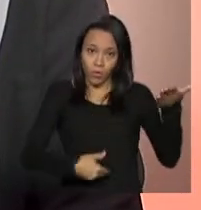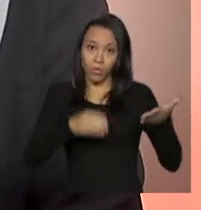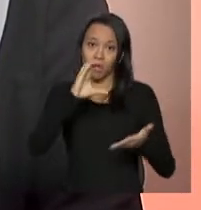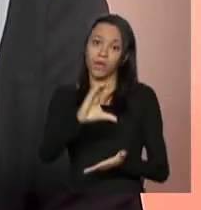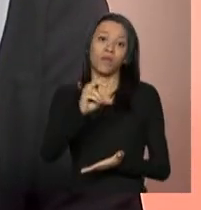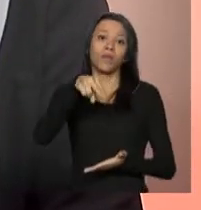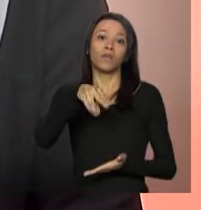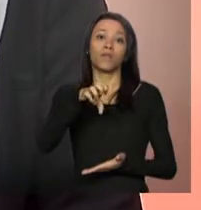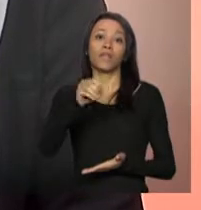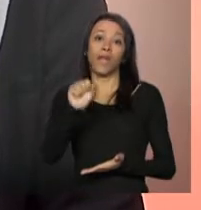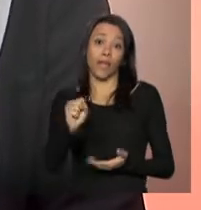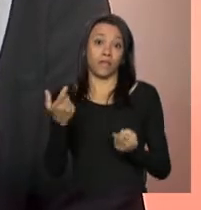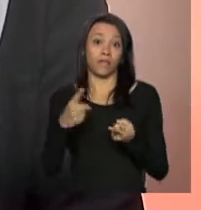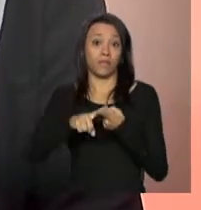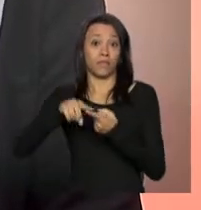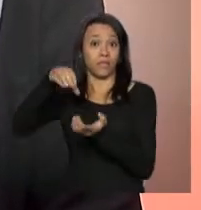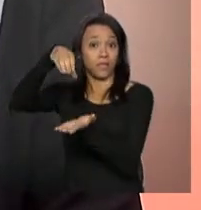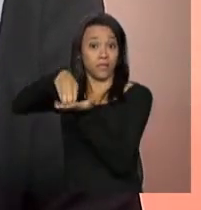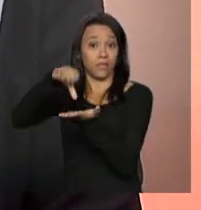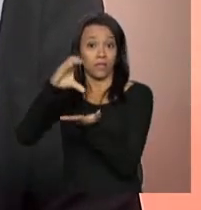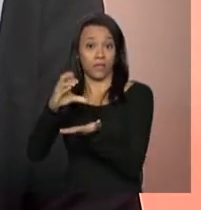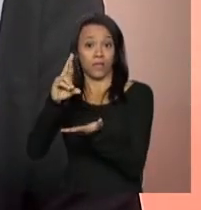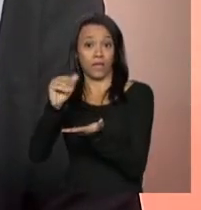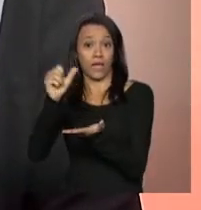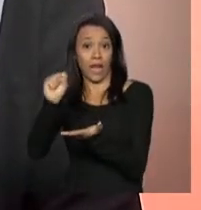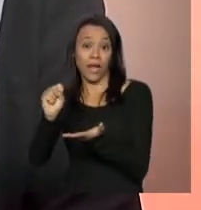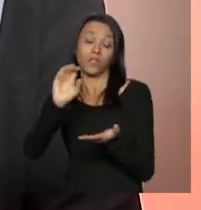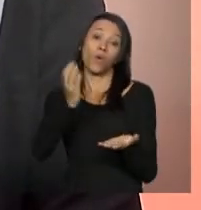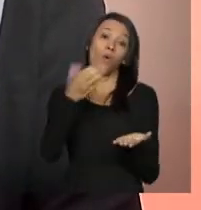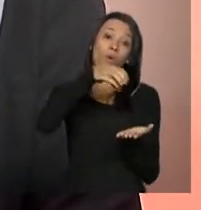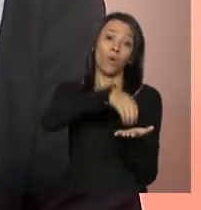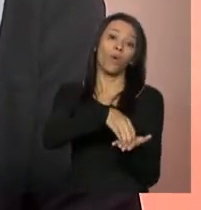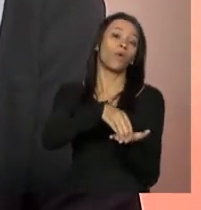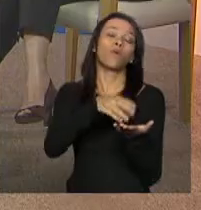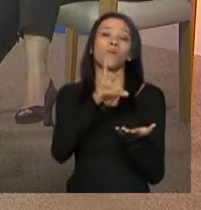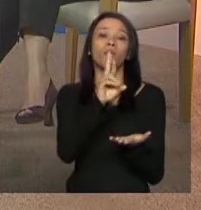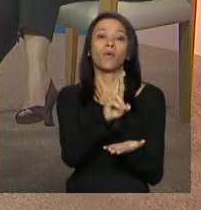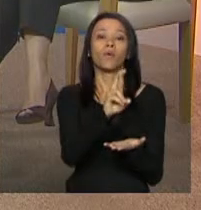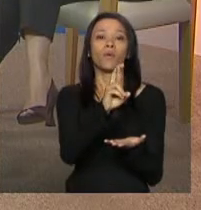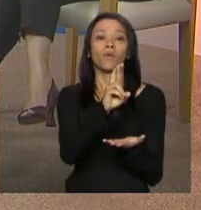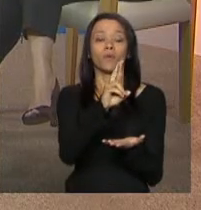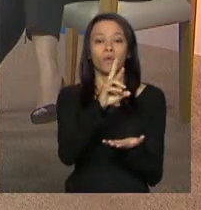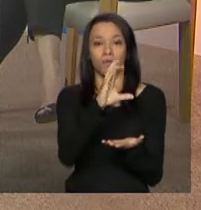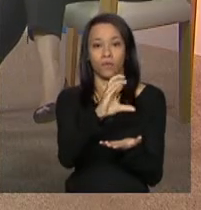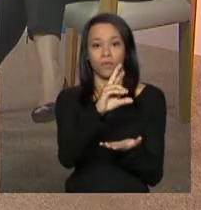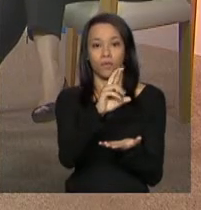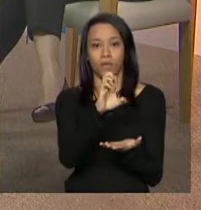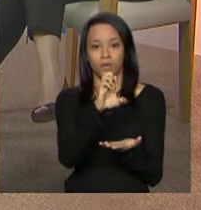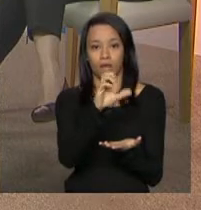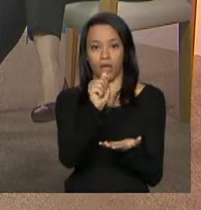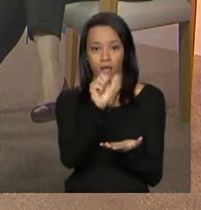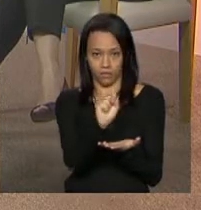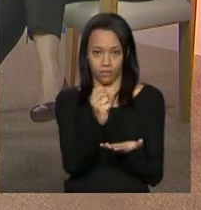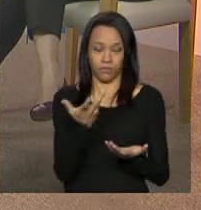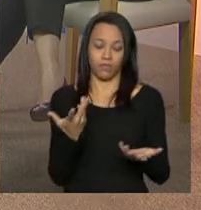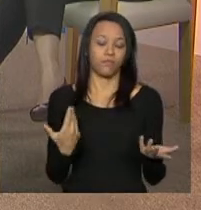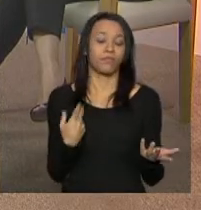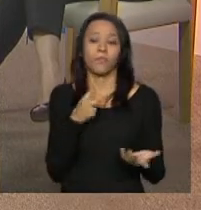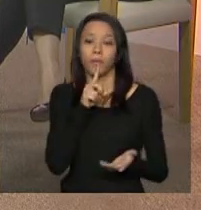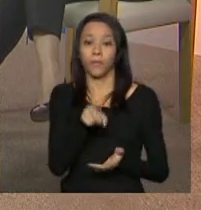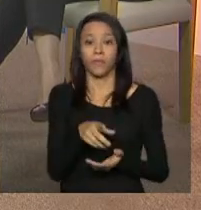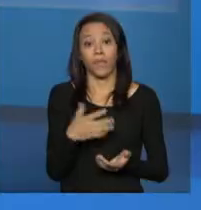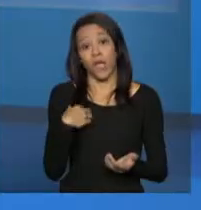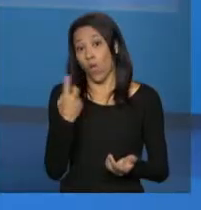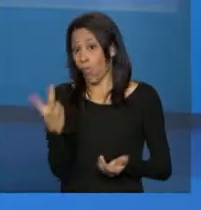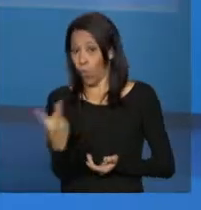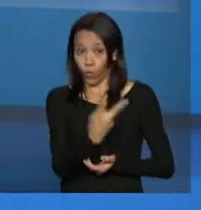o CREAS? Atualmente como é feito? Carla, por favor. Olá, Maria. Bom dia. Essa formação na verdade nenhum nem